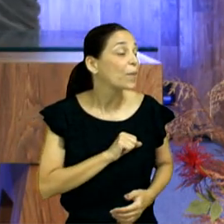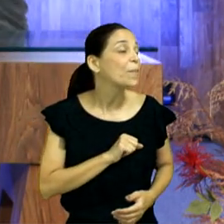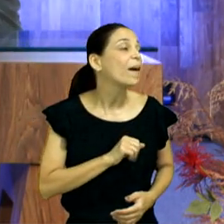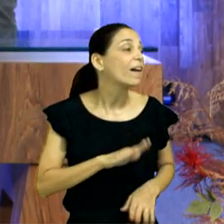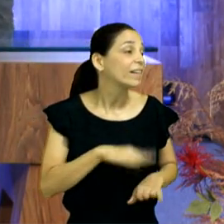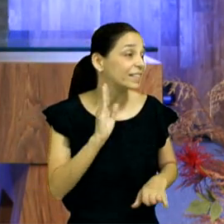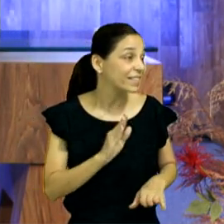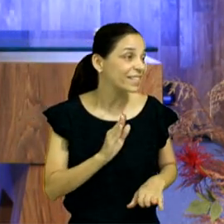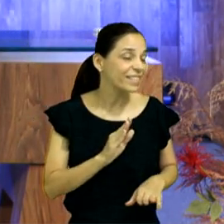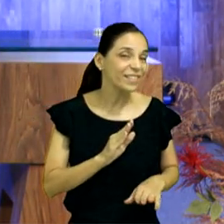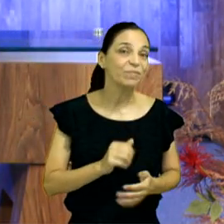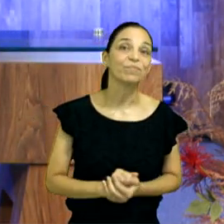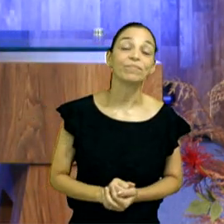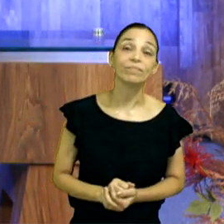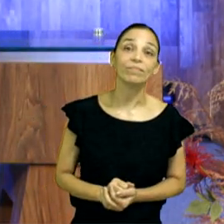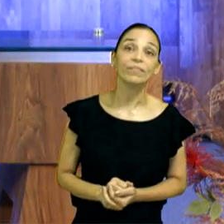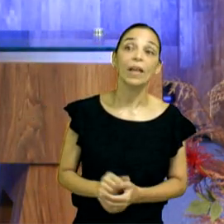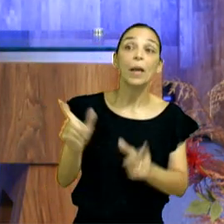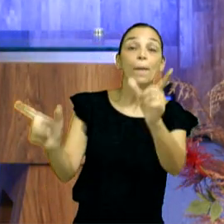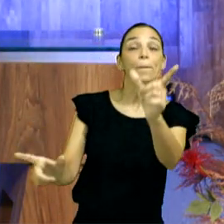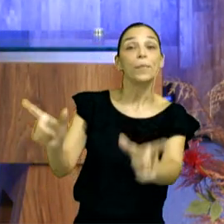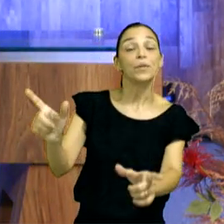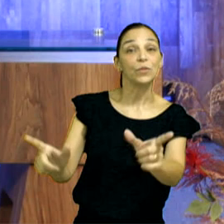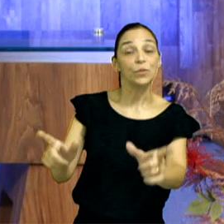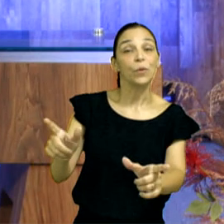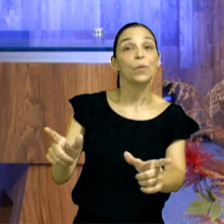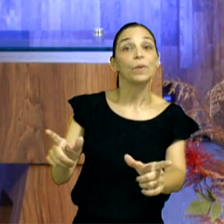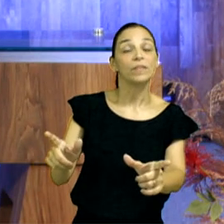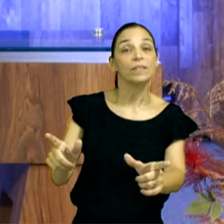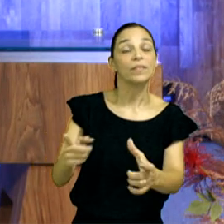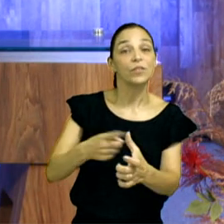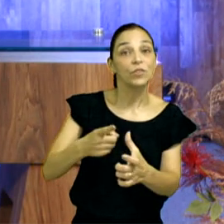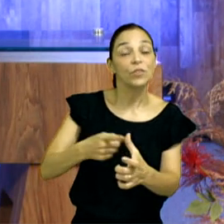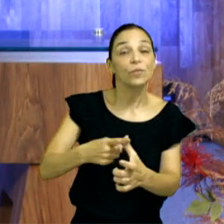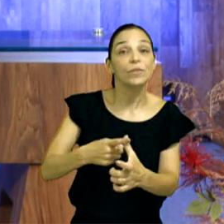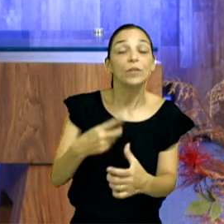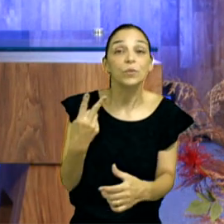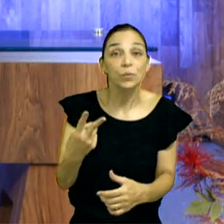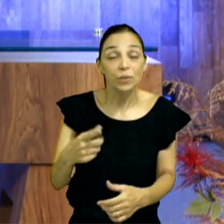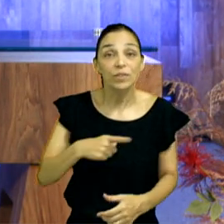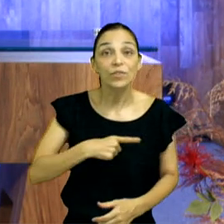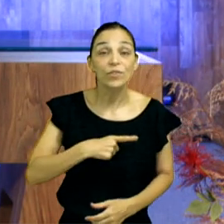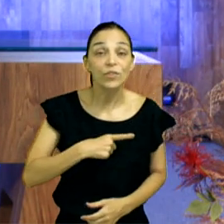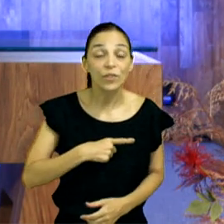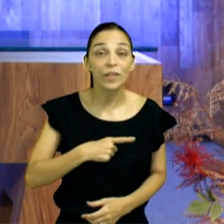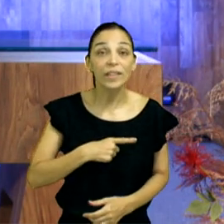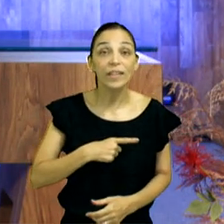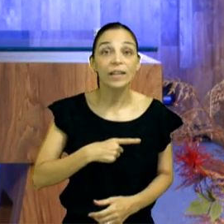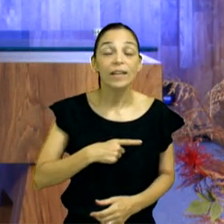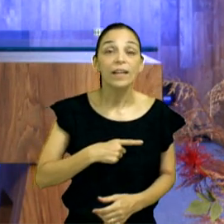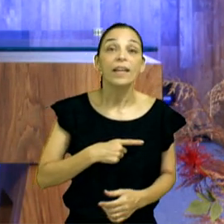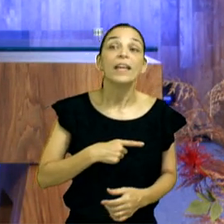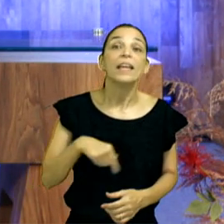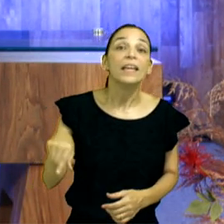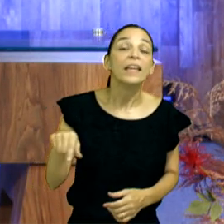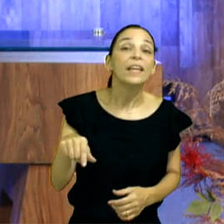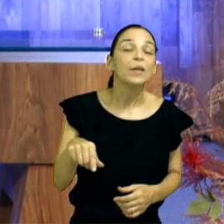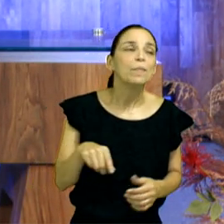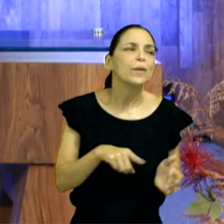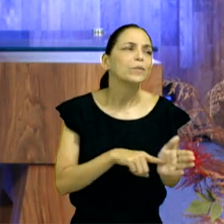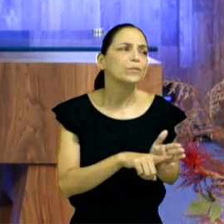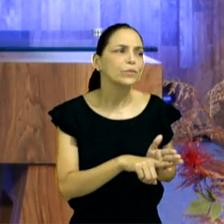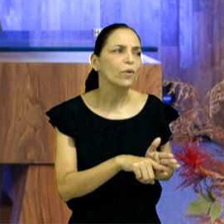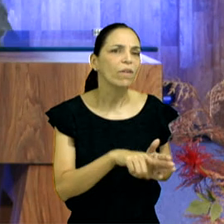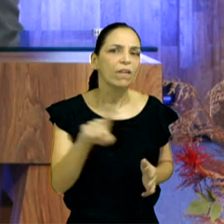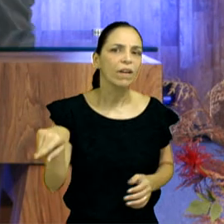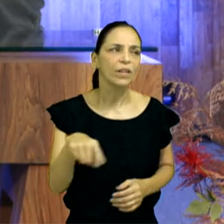nos evangelhos. Mas eu queria enfatizar nesta manhã que esta mulher, olha só, amados, que a Bíblia não